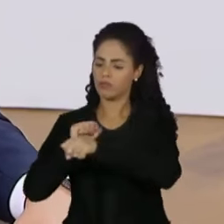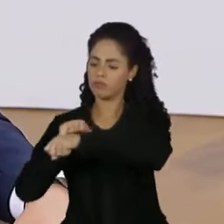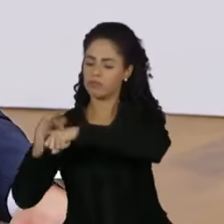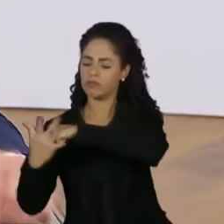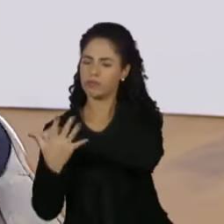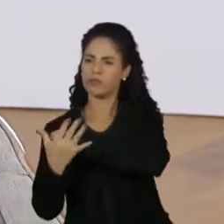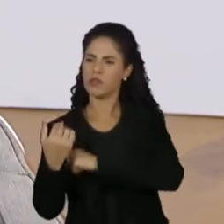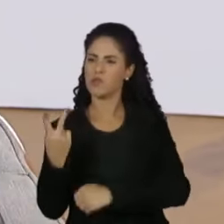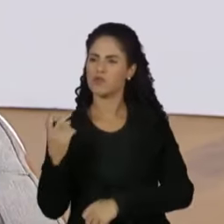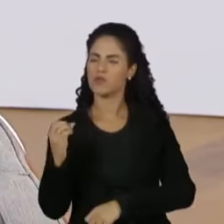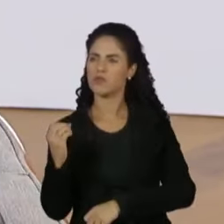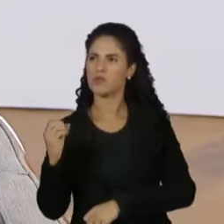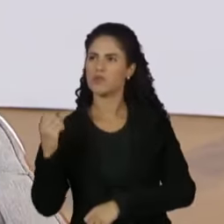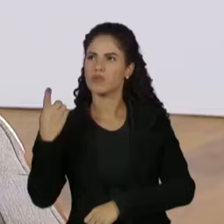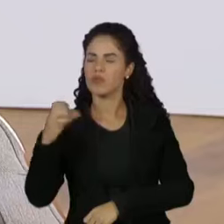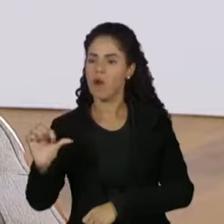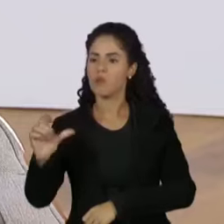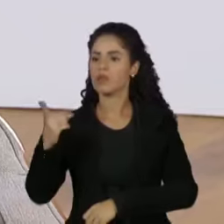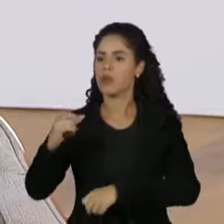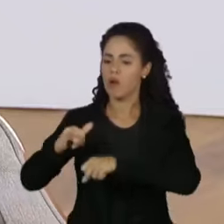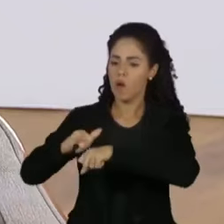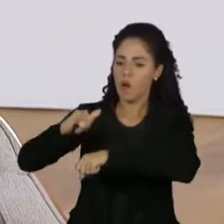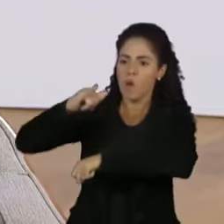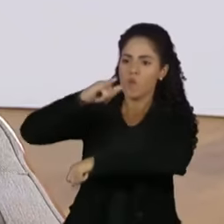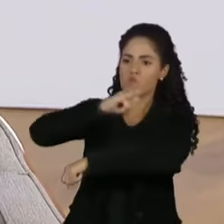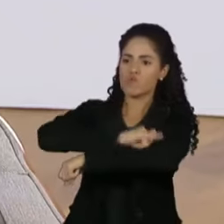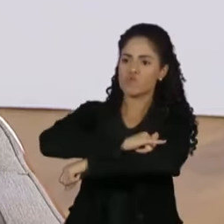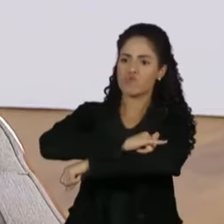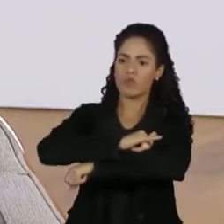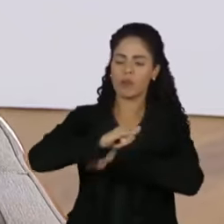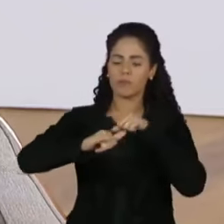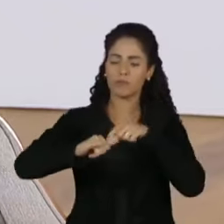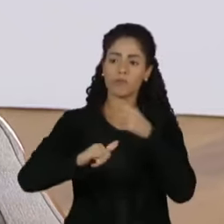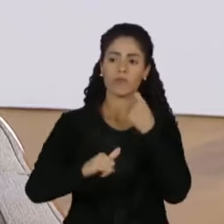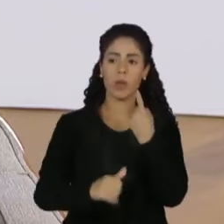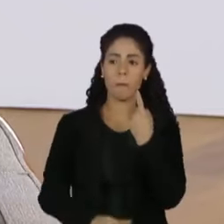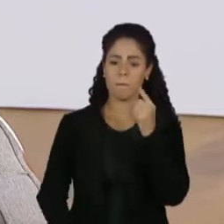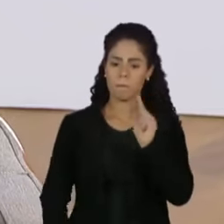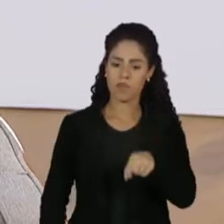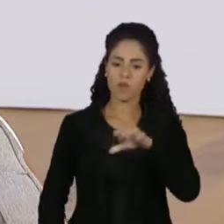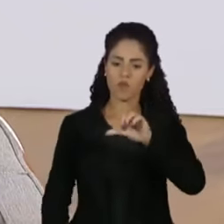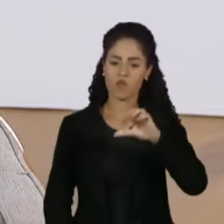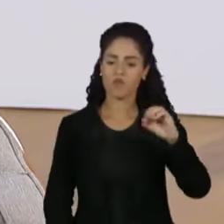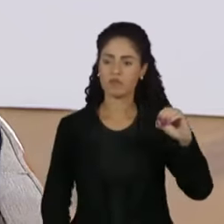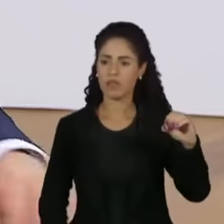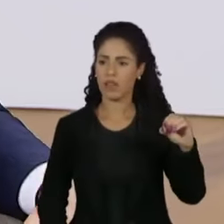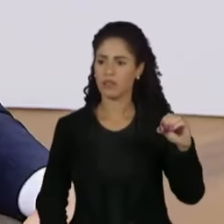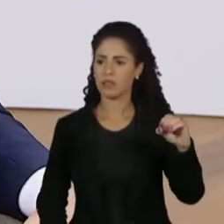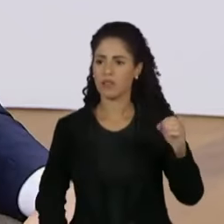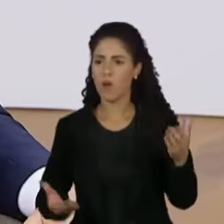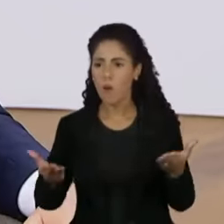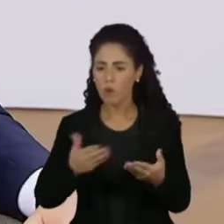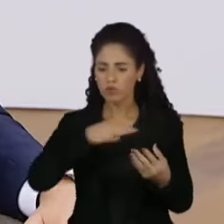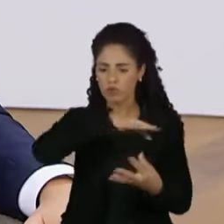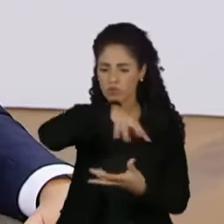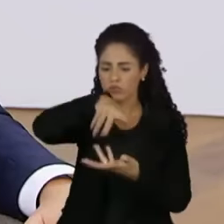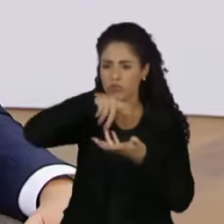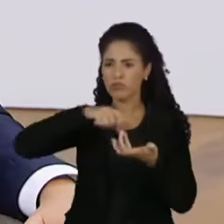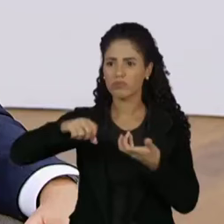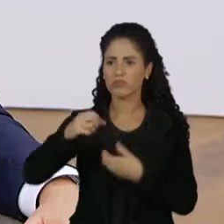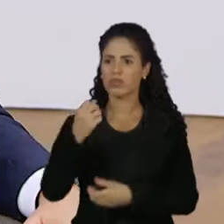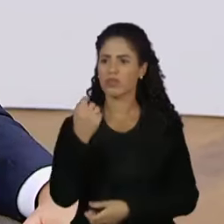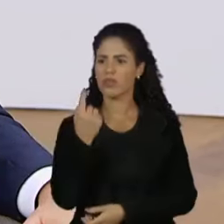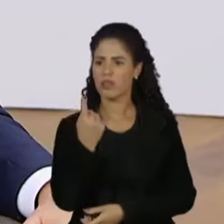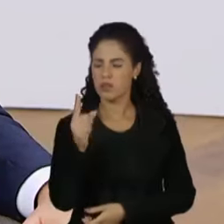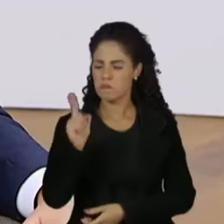2019, o mundo fabricava 1.900 aeronaves. Hoje, o mundo está fabricando 1